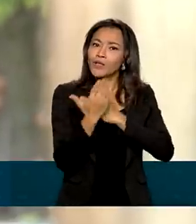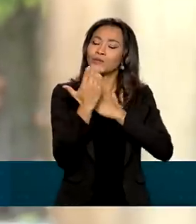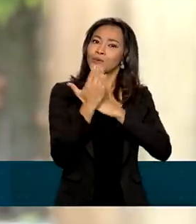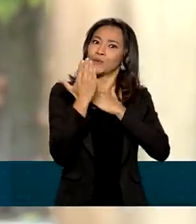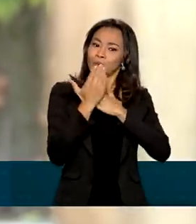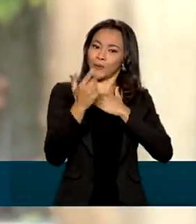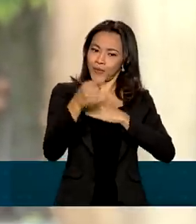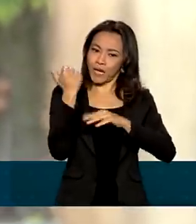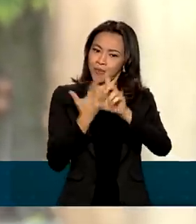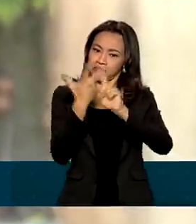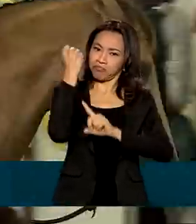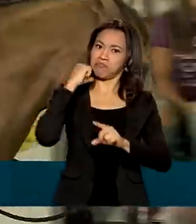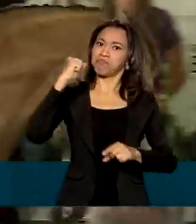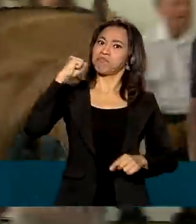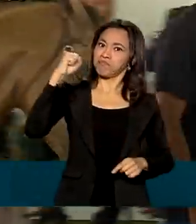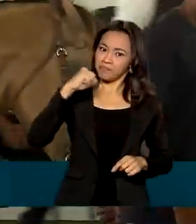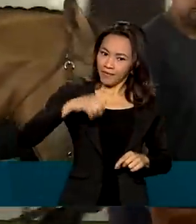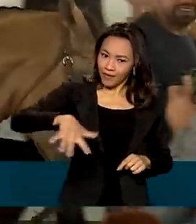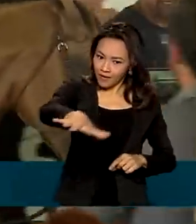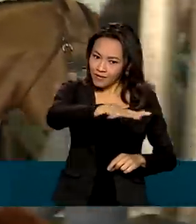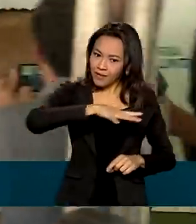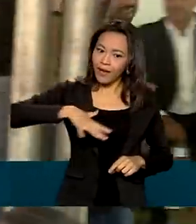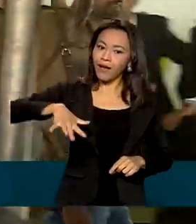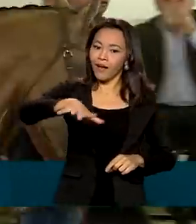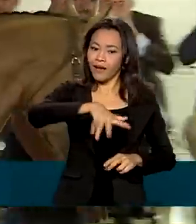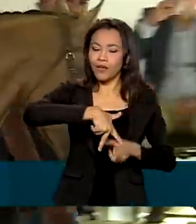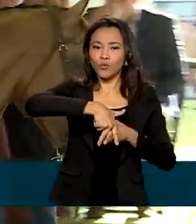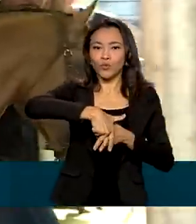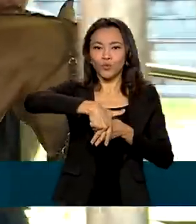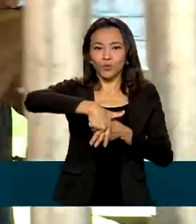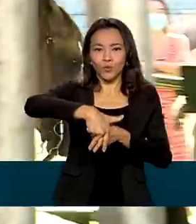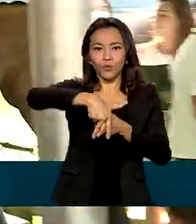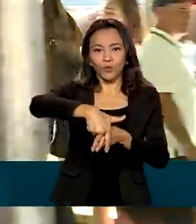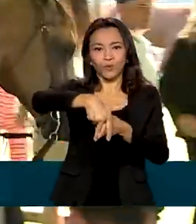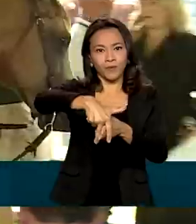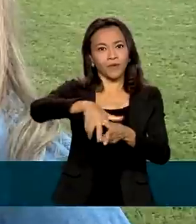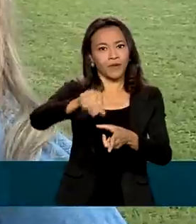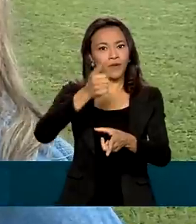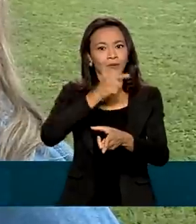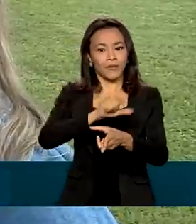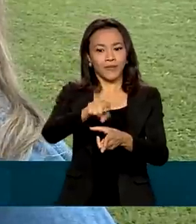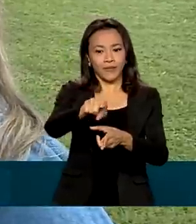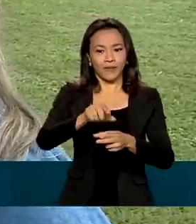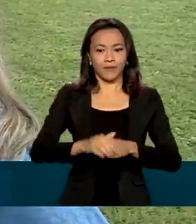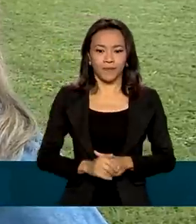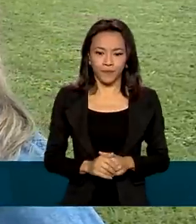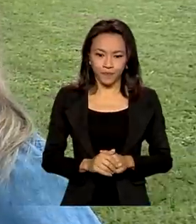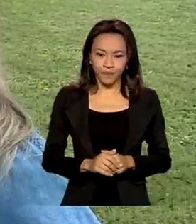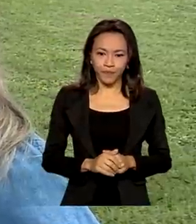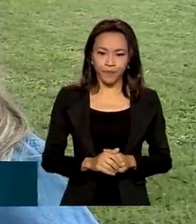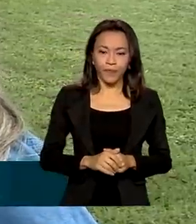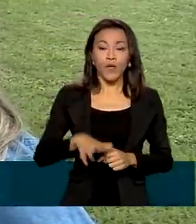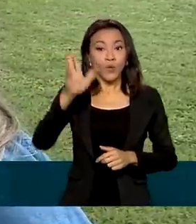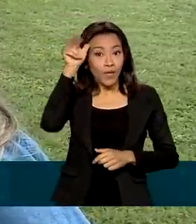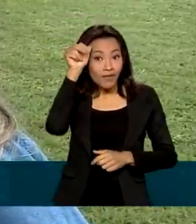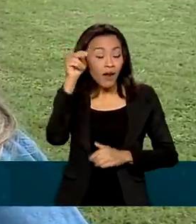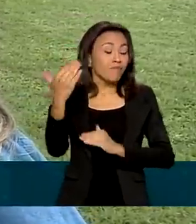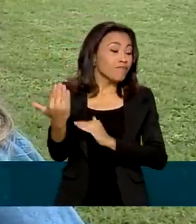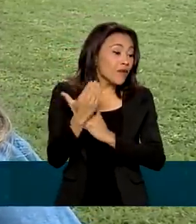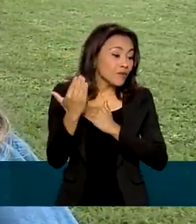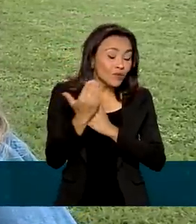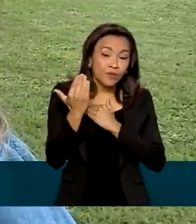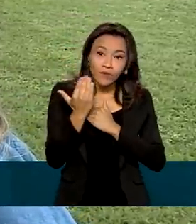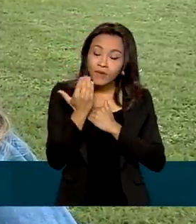tricampeã nacional da raça quarto de milha na modalidade três tambores. Eles me ajudaram muito no